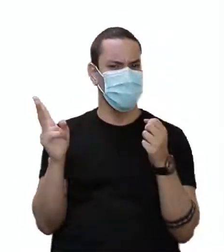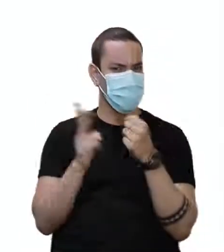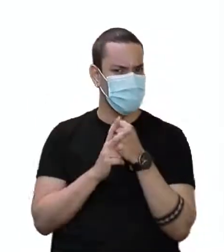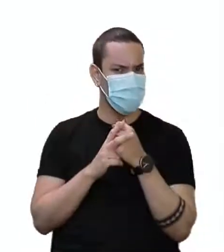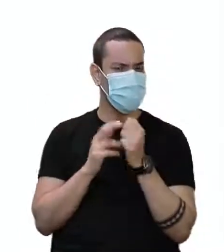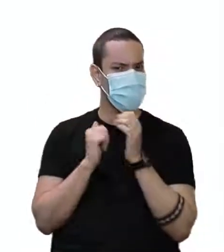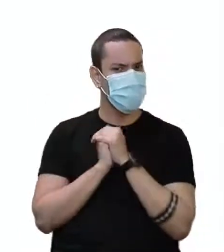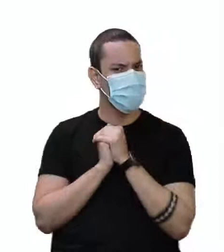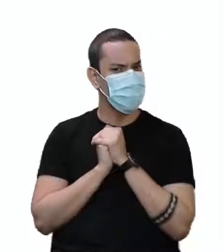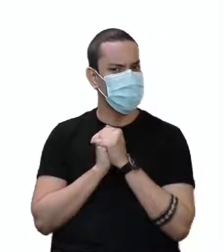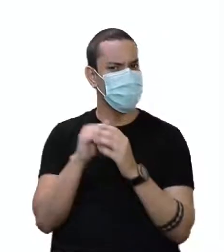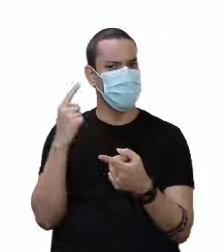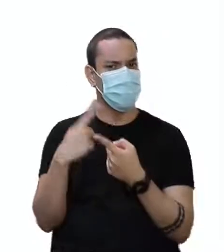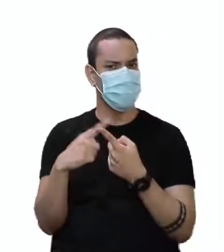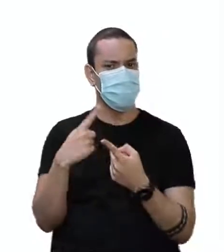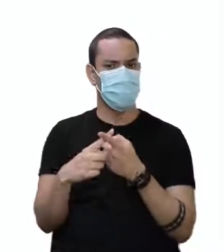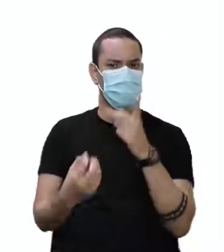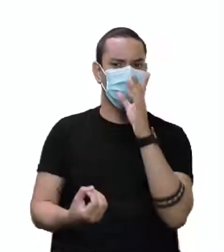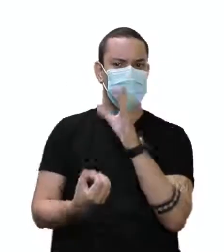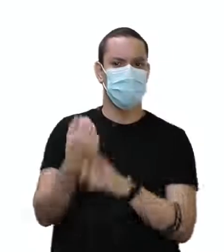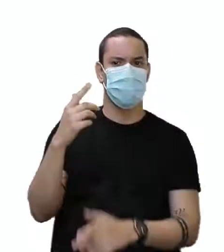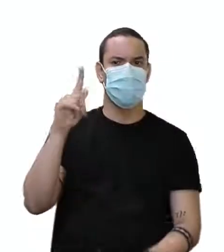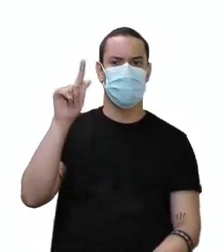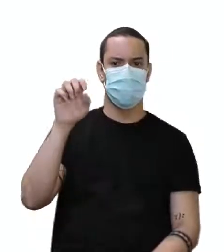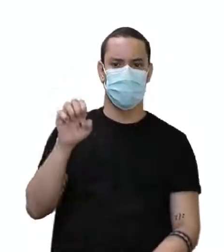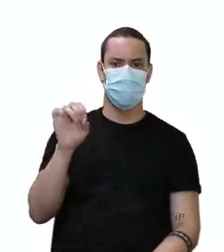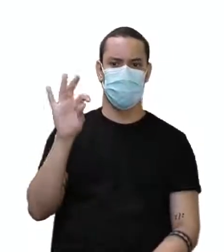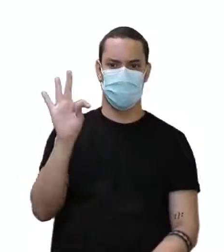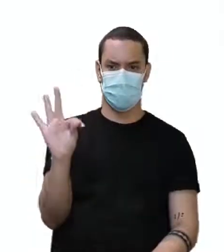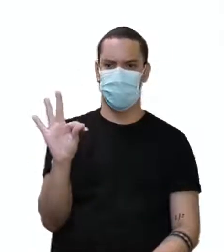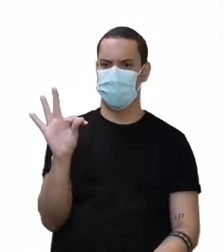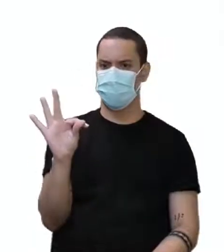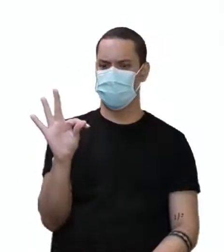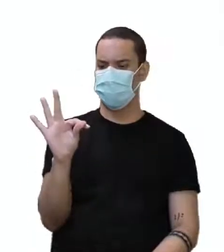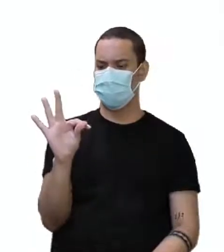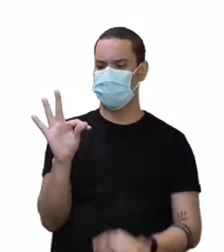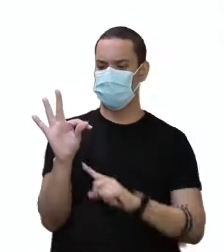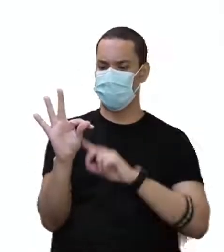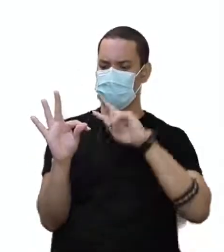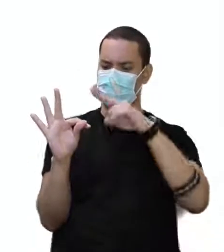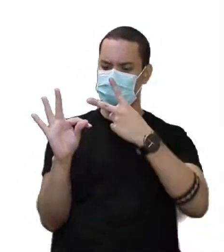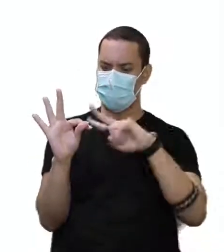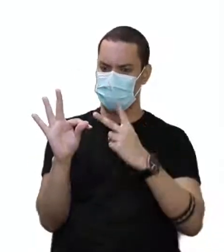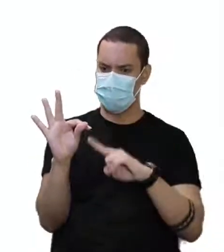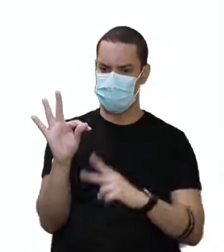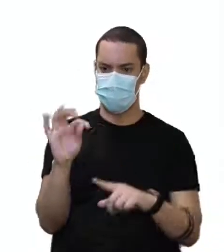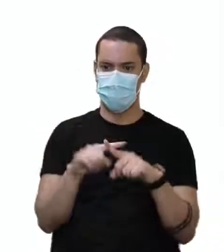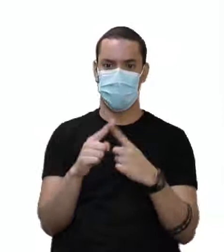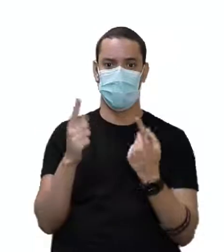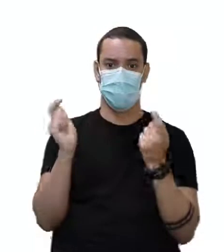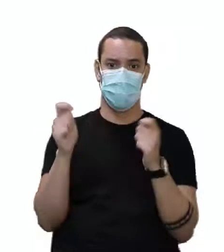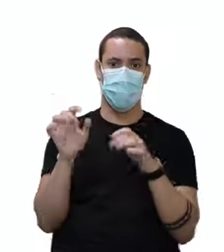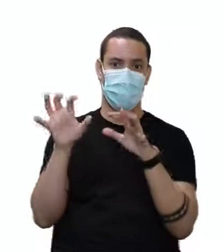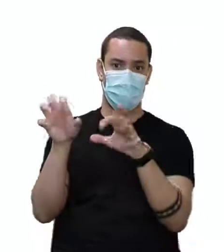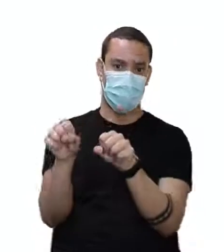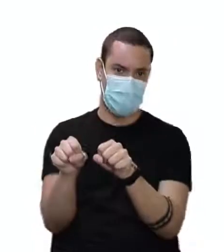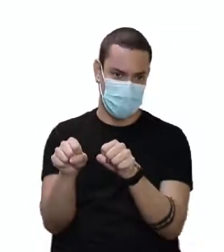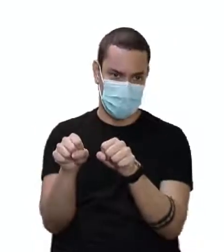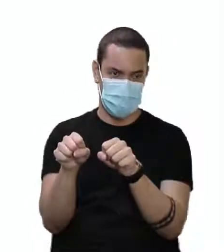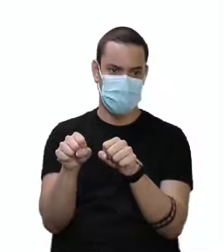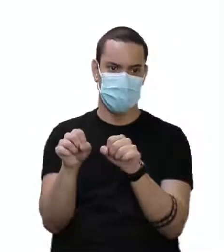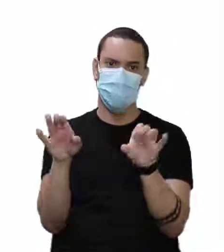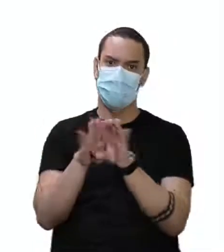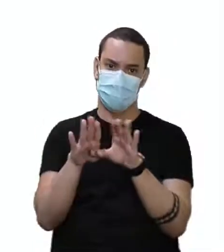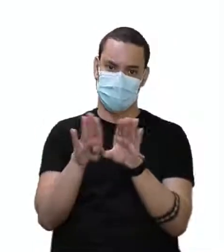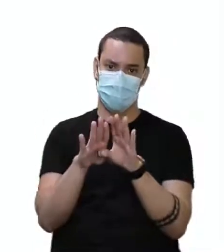verbo. Se o verbo, ele vem do to get, que é o verbo que tem várias traduções, mas geralmente eu traduzo para pegar. É o verbo